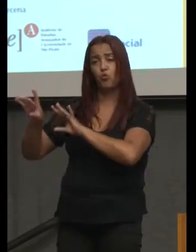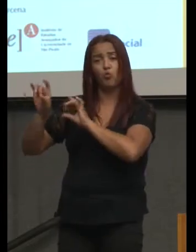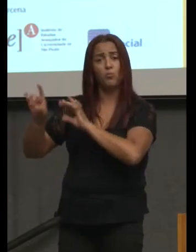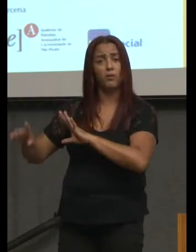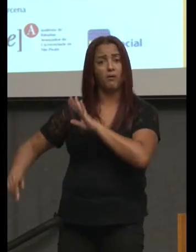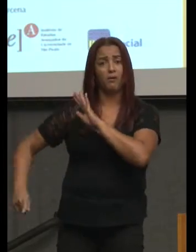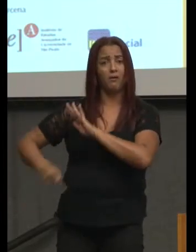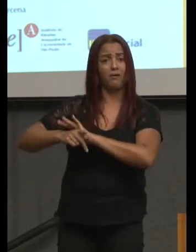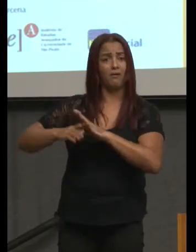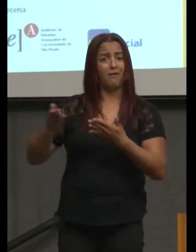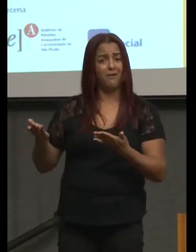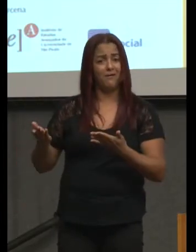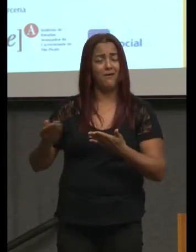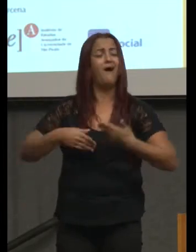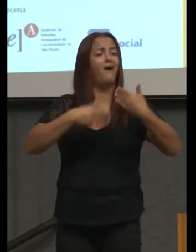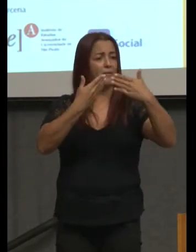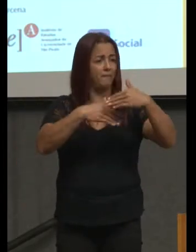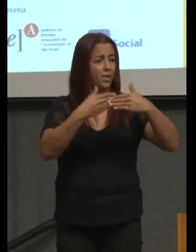autonomia.